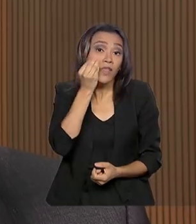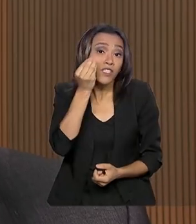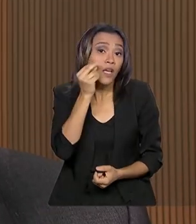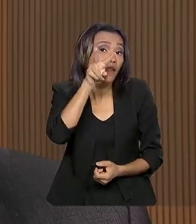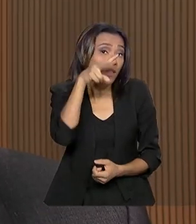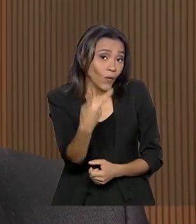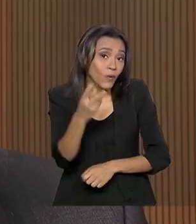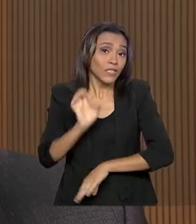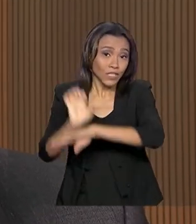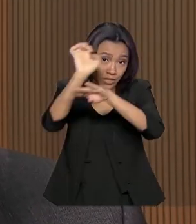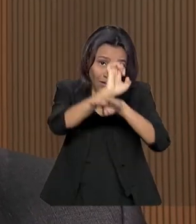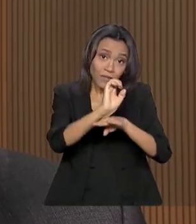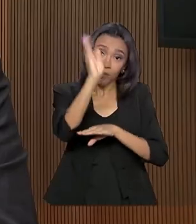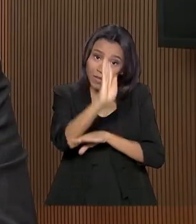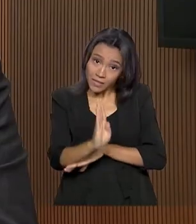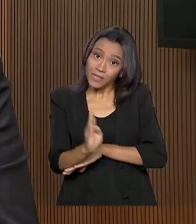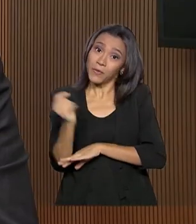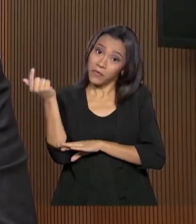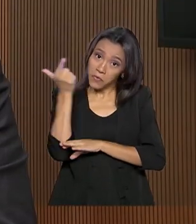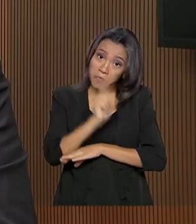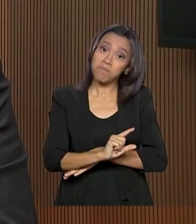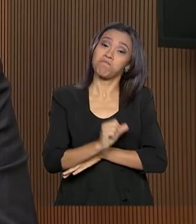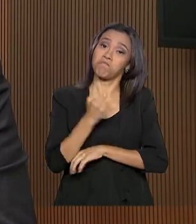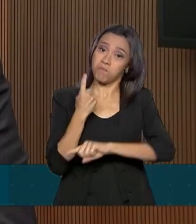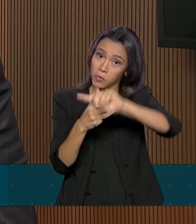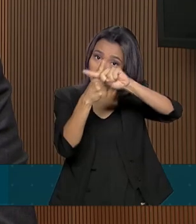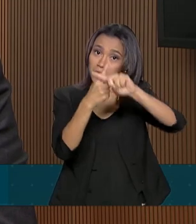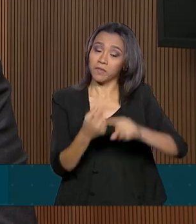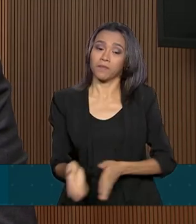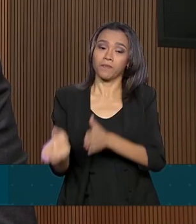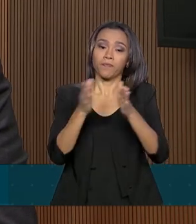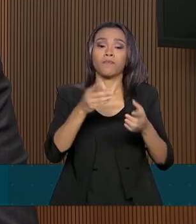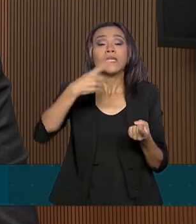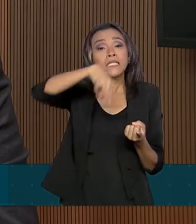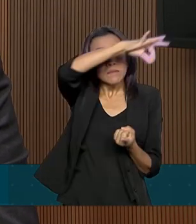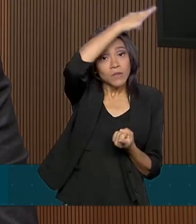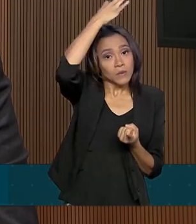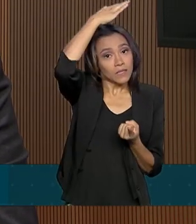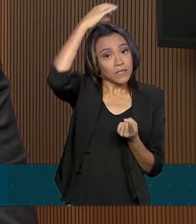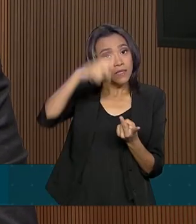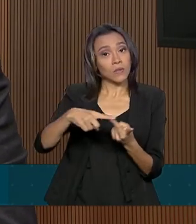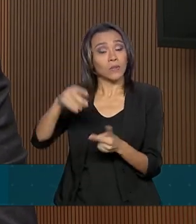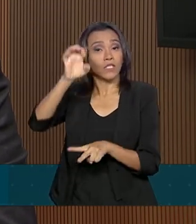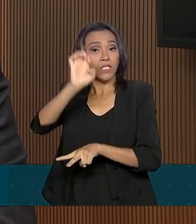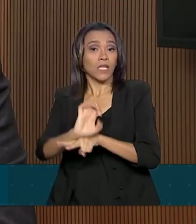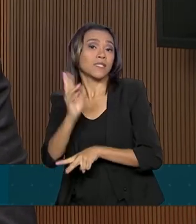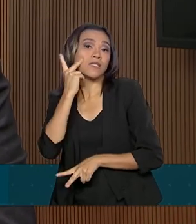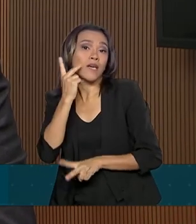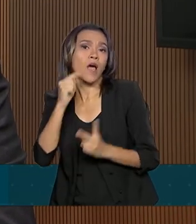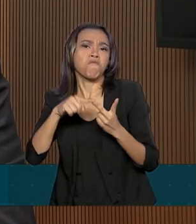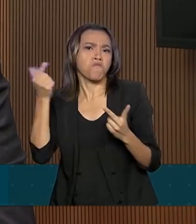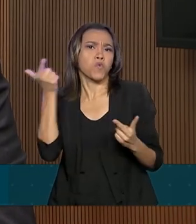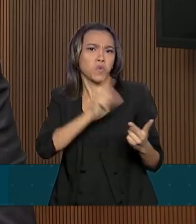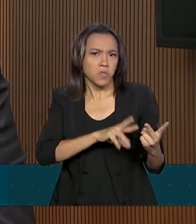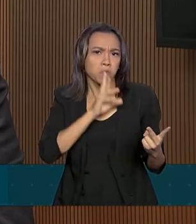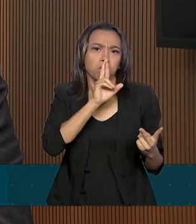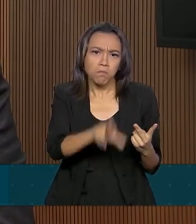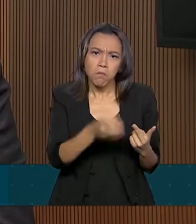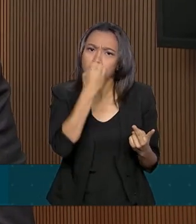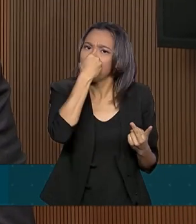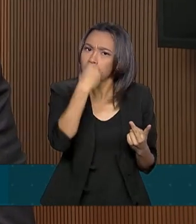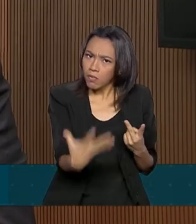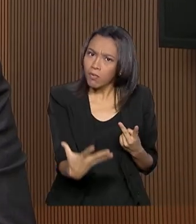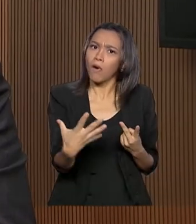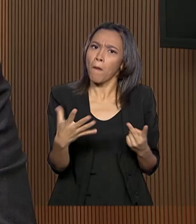resultados foram positivos. Funcionou em dois estados, Espírito Santo e Ceará, e tivemos resultados expressivos, um aumento de